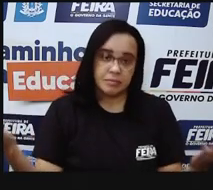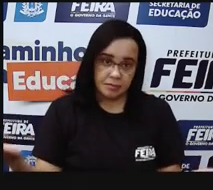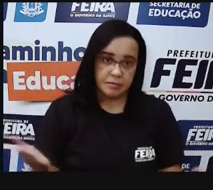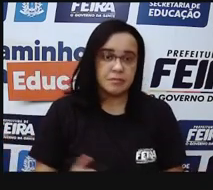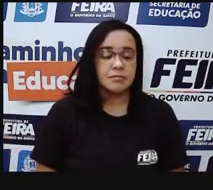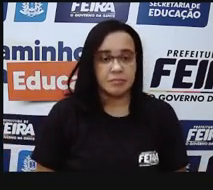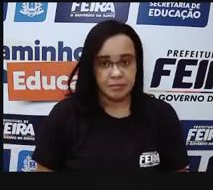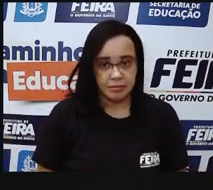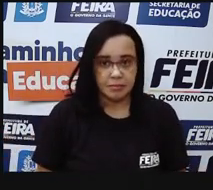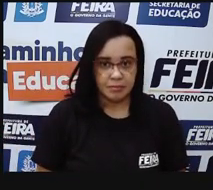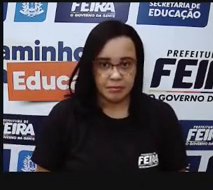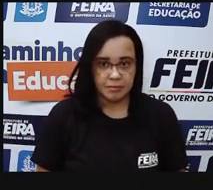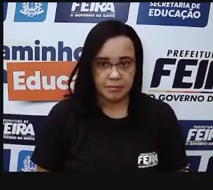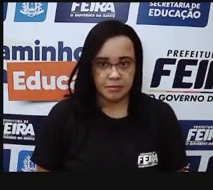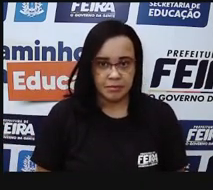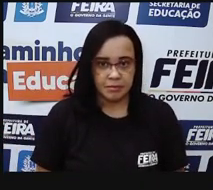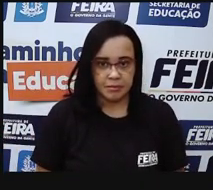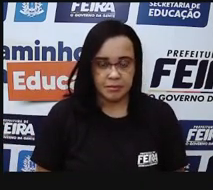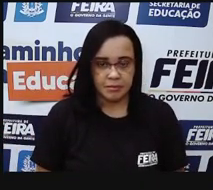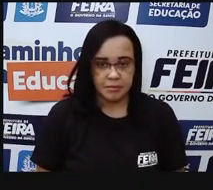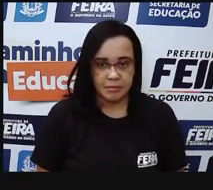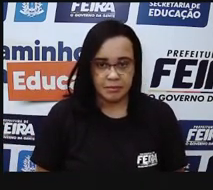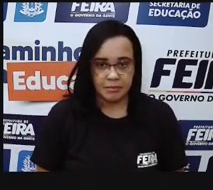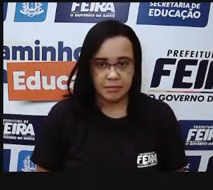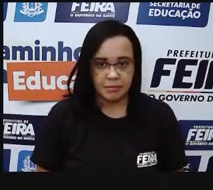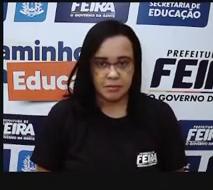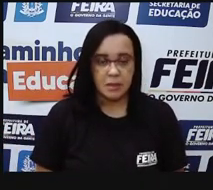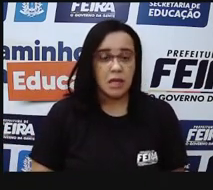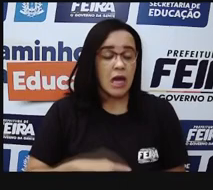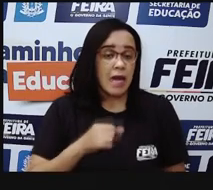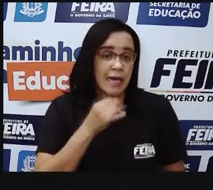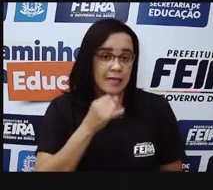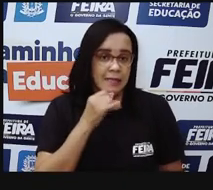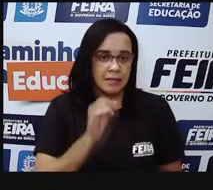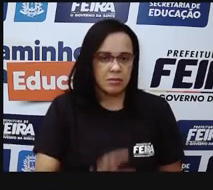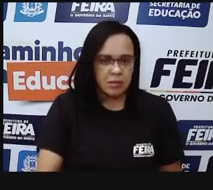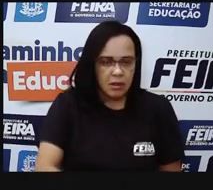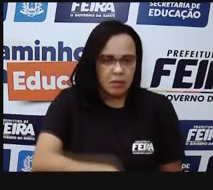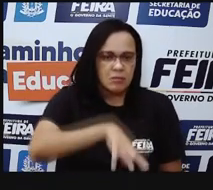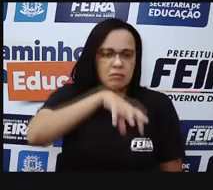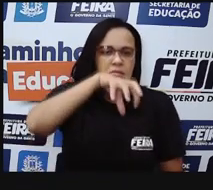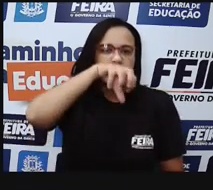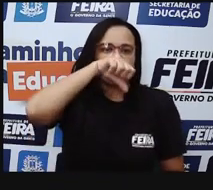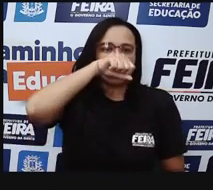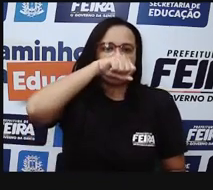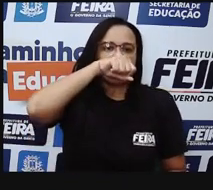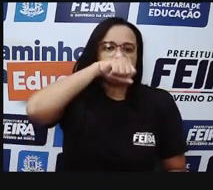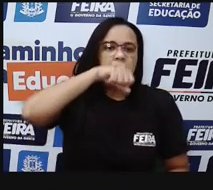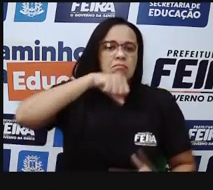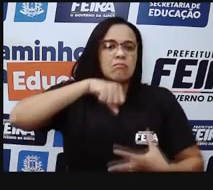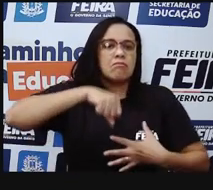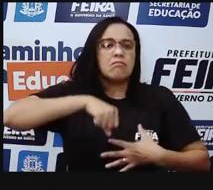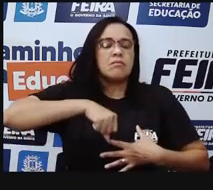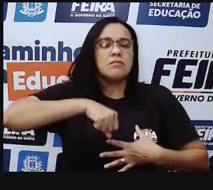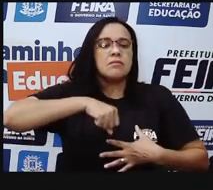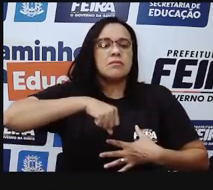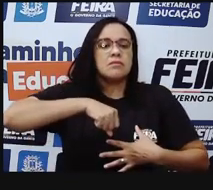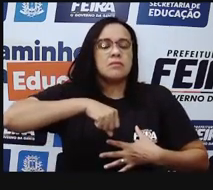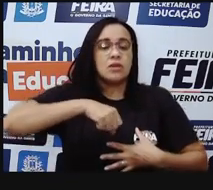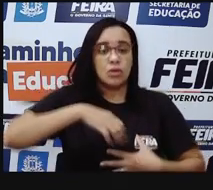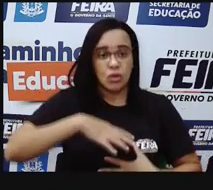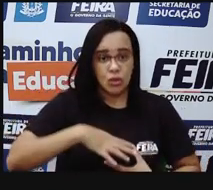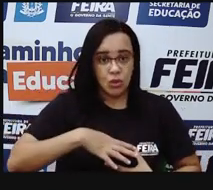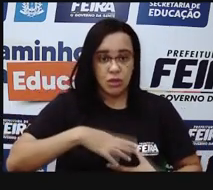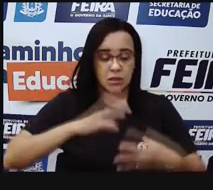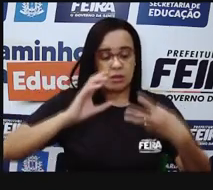quando a gente inspira, o que vai acontecer? Nós temos um bulbo, as células aqui,